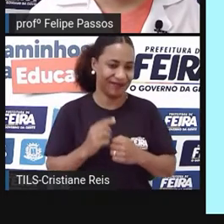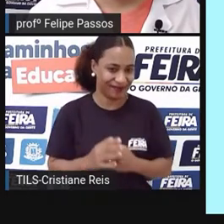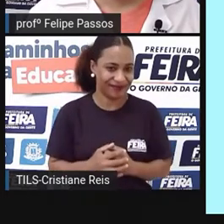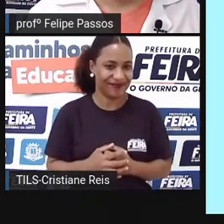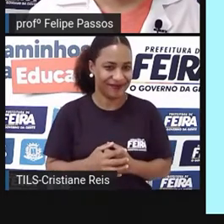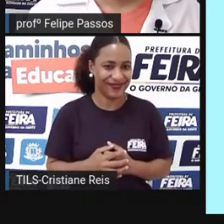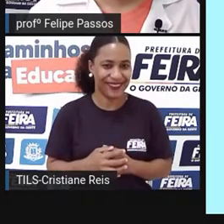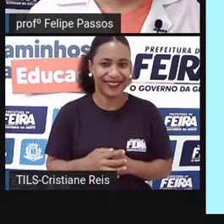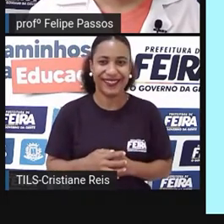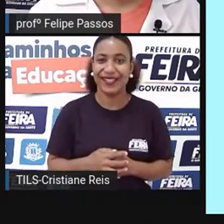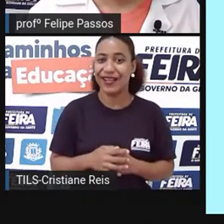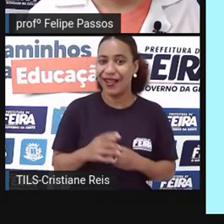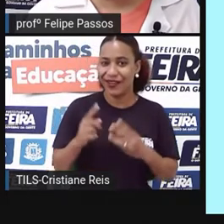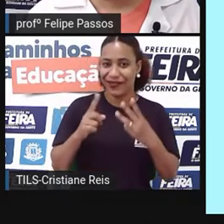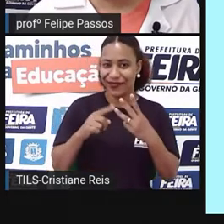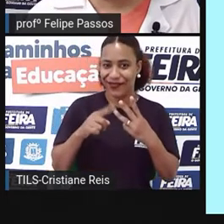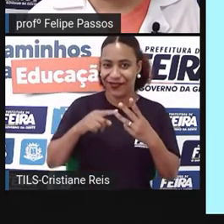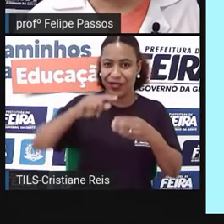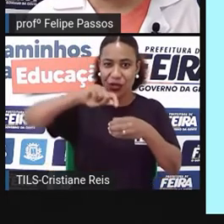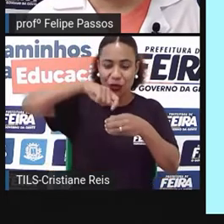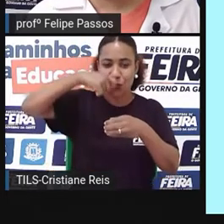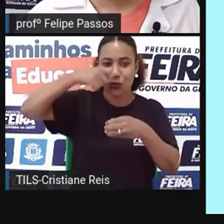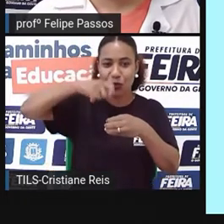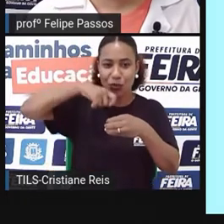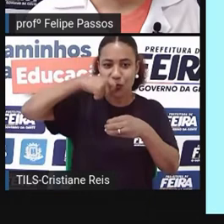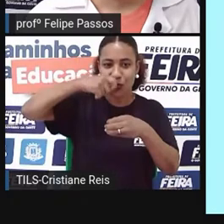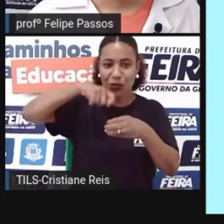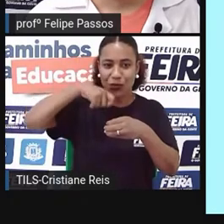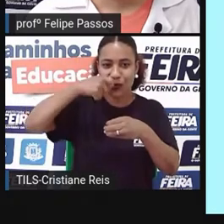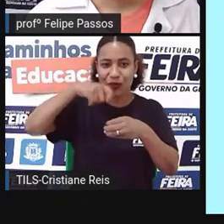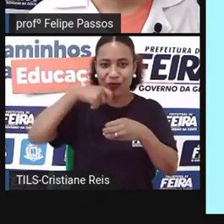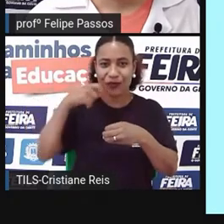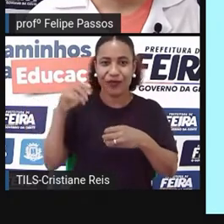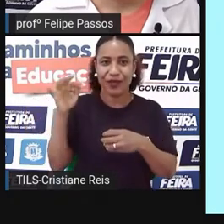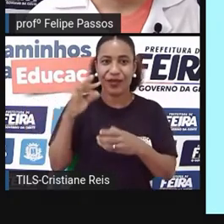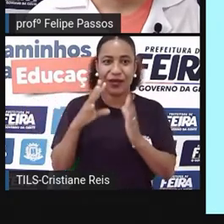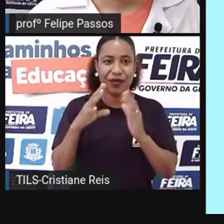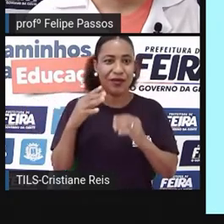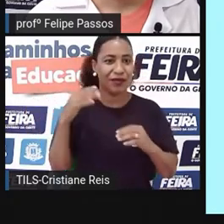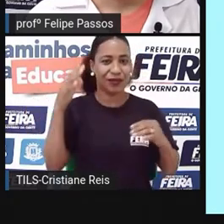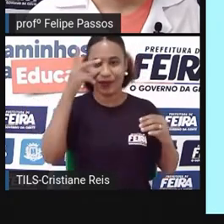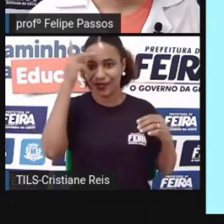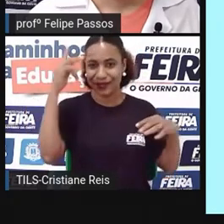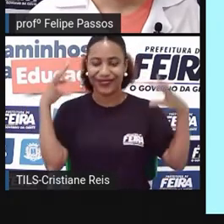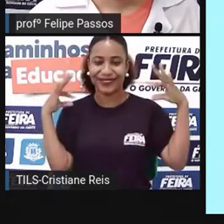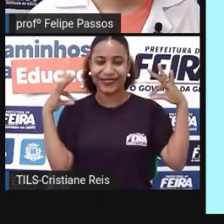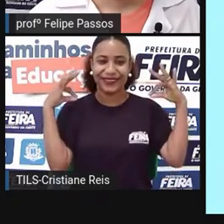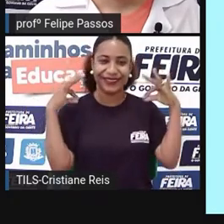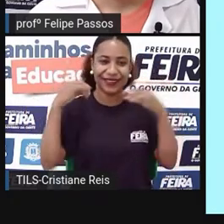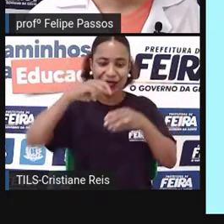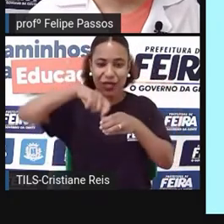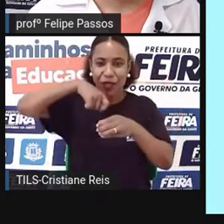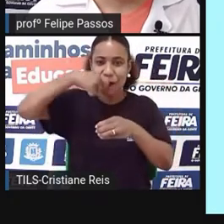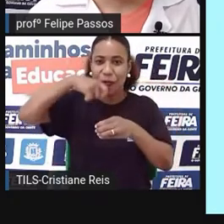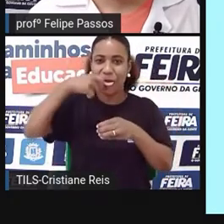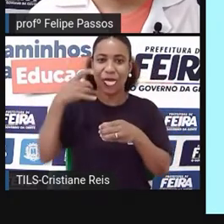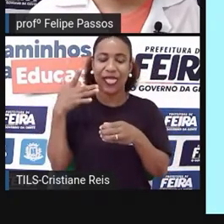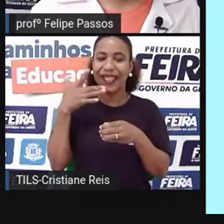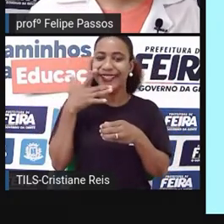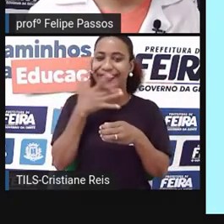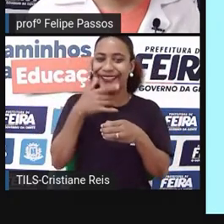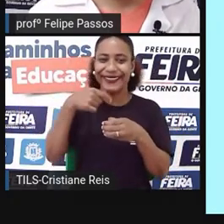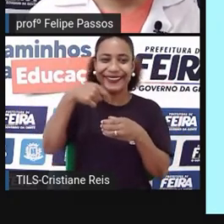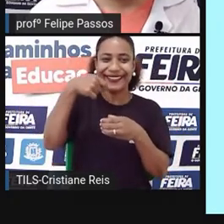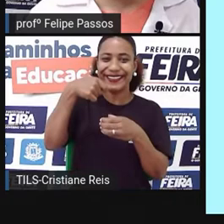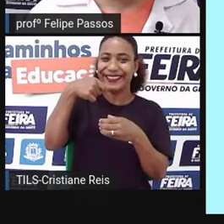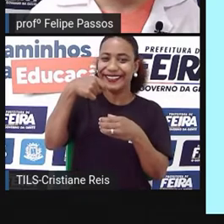Aí é para uma sorveteria da cidade, então tem uma modelo sorrindo para um sorvete que deve estar bem gostoso, então a ideia